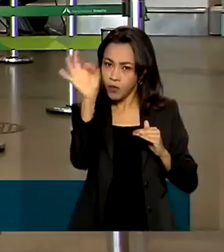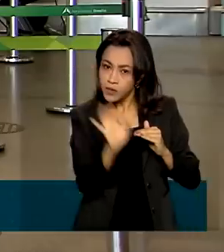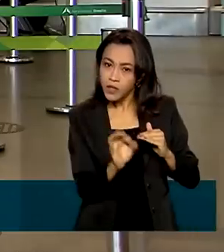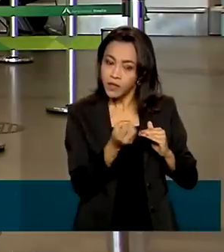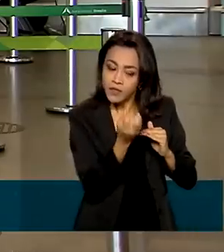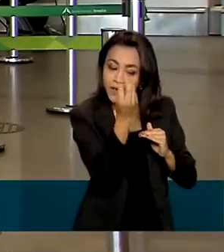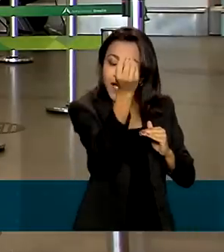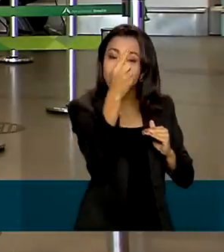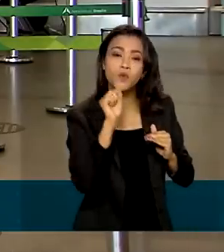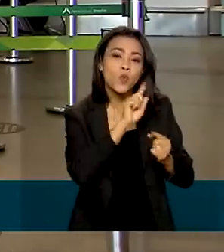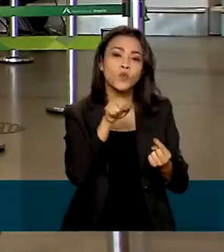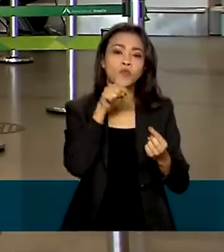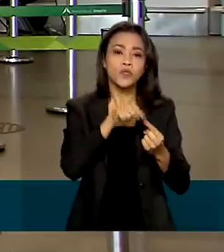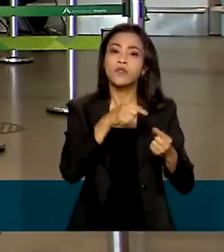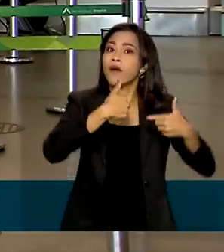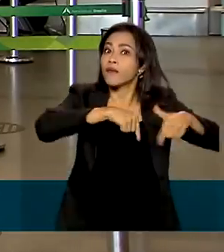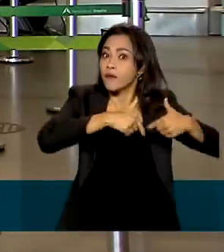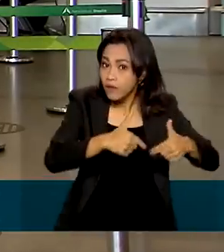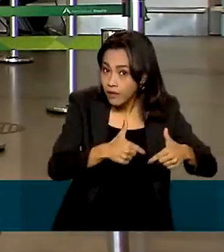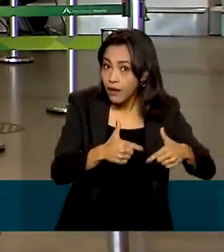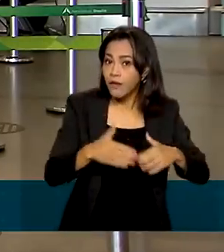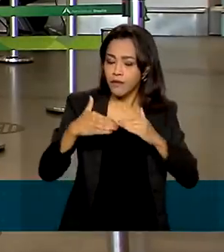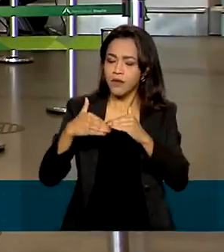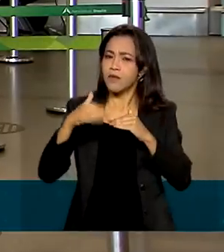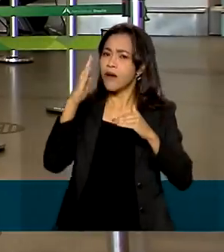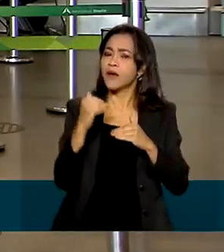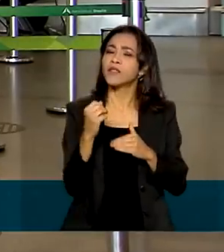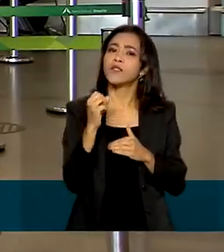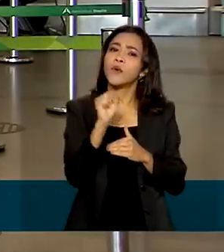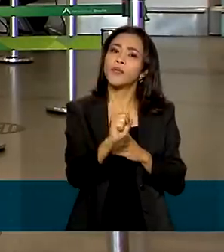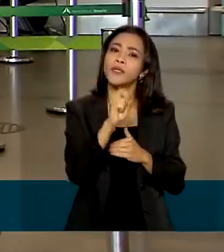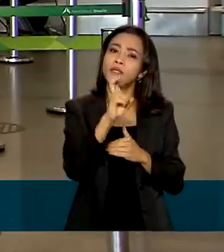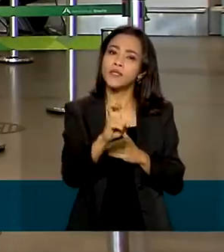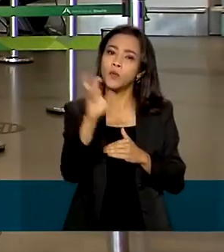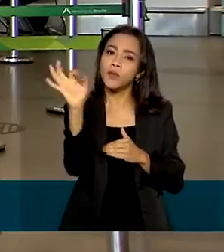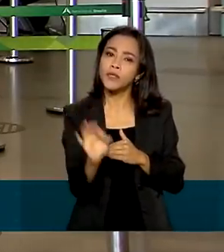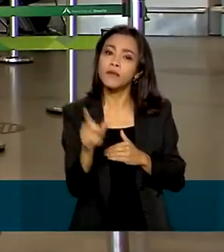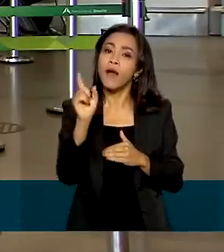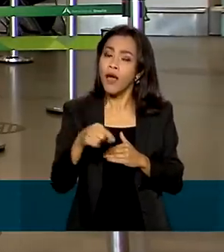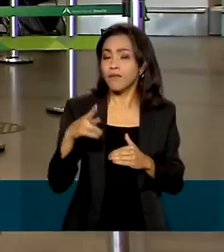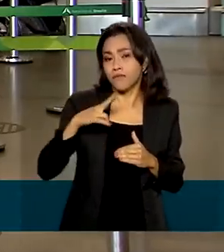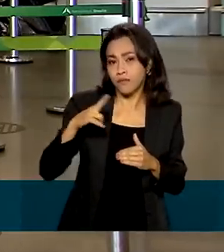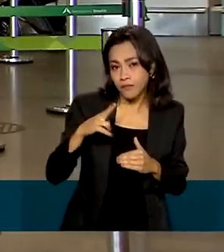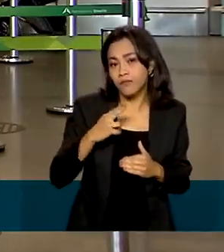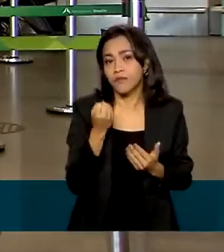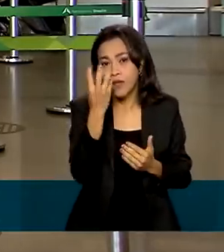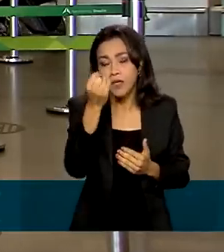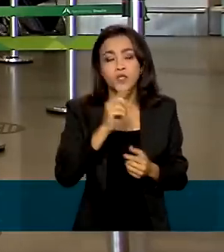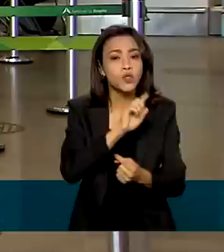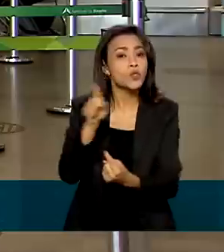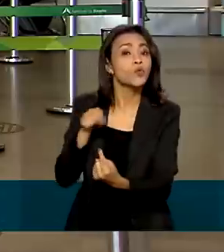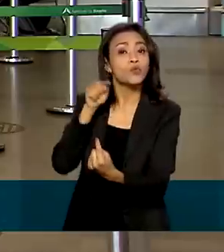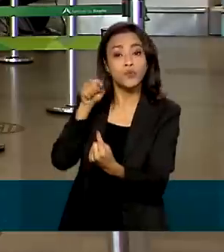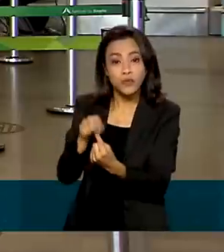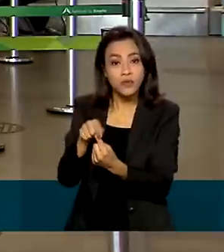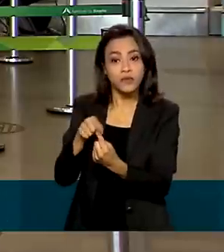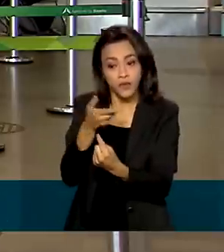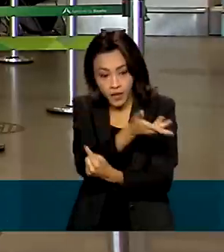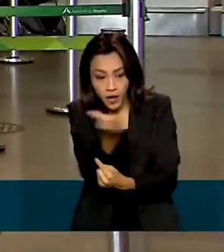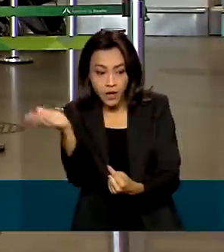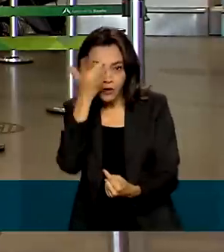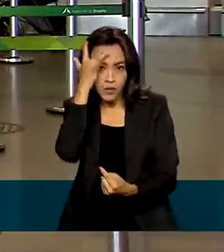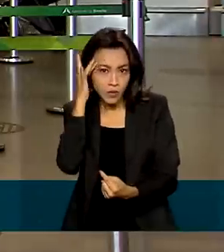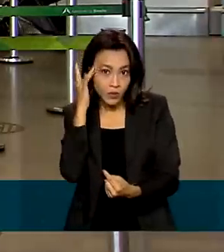foram a trabalho e mais de 85% foram viagens pessoais. E os principais motivos que levaram as